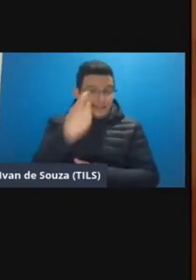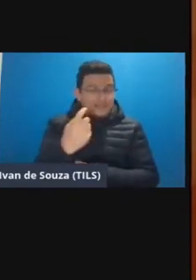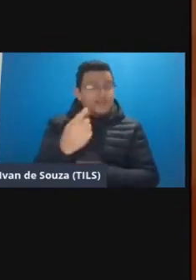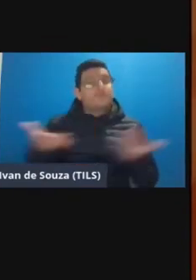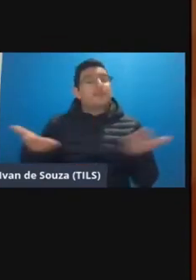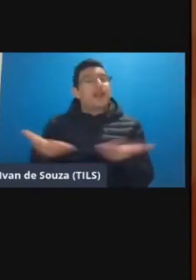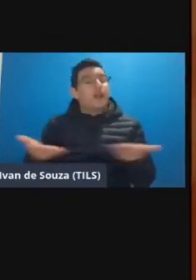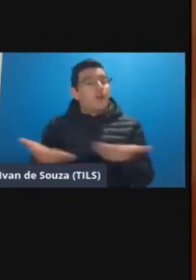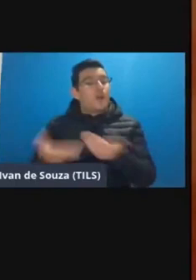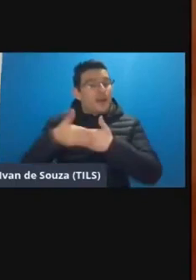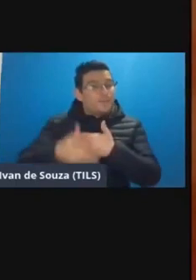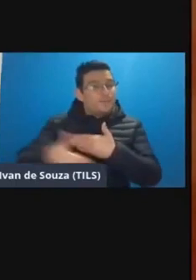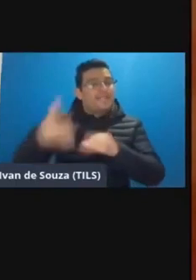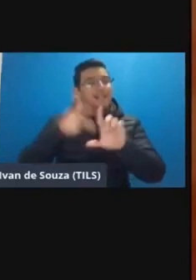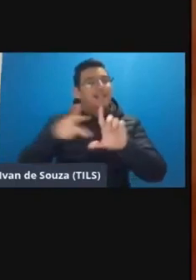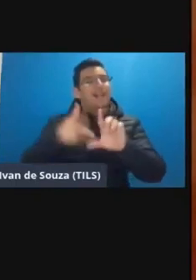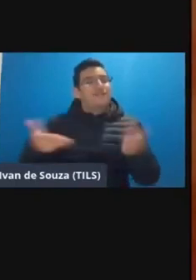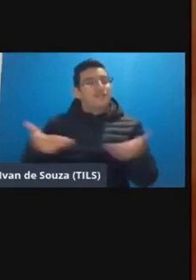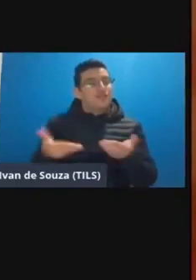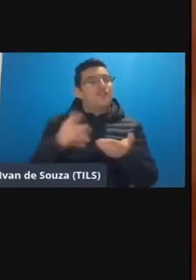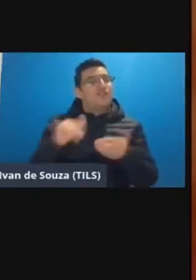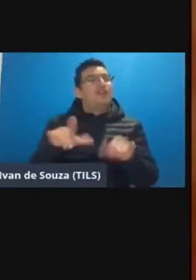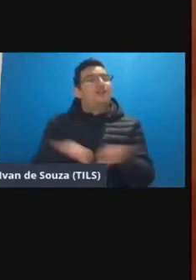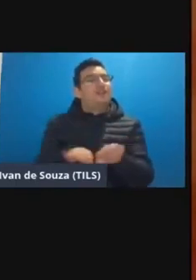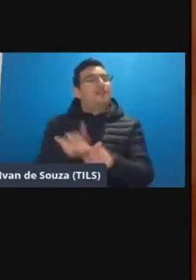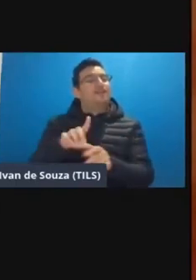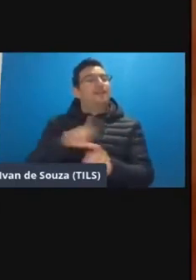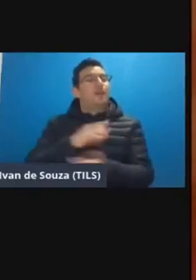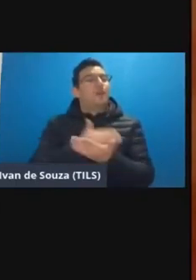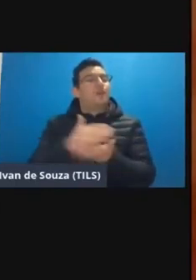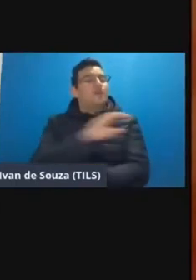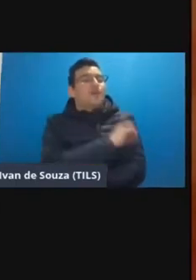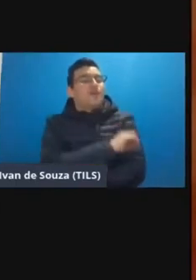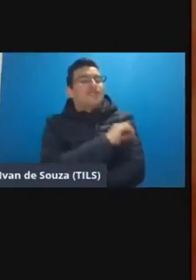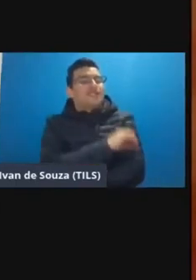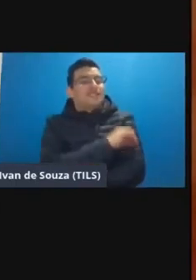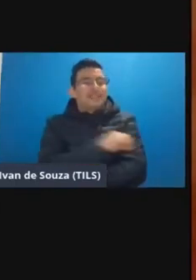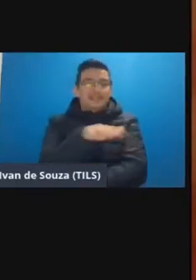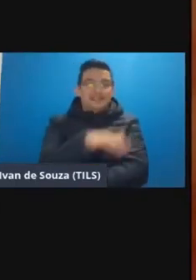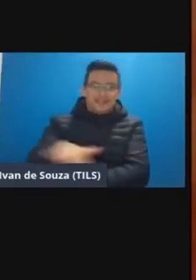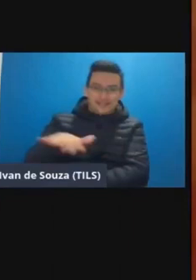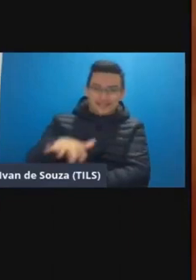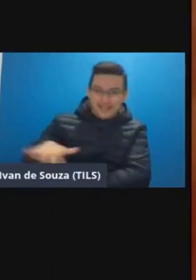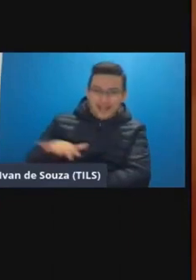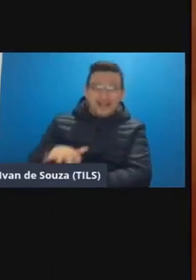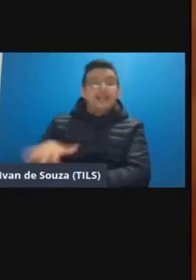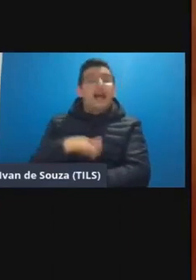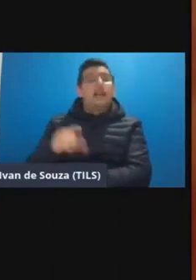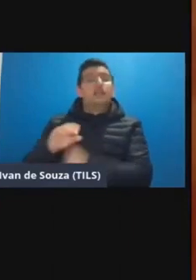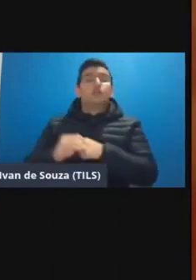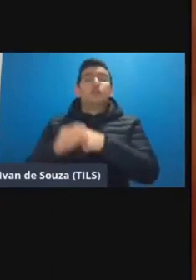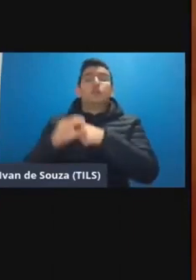agora a partir dessa Live a gente também vai ter o início de oficinas setorizadas por área e por áreas do